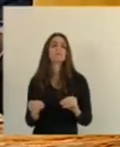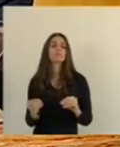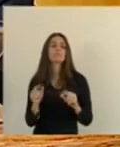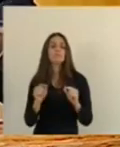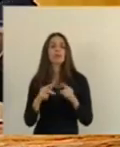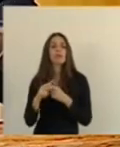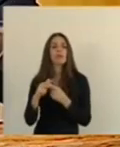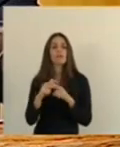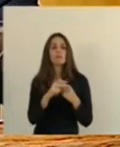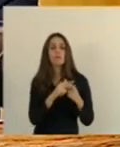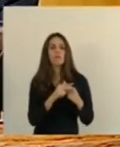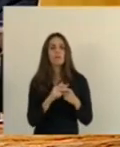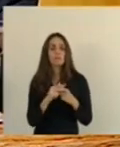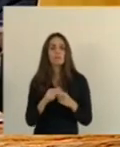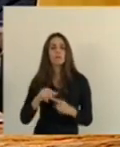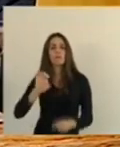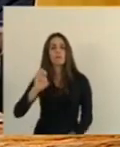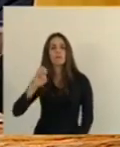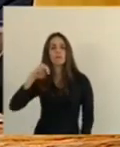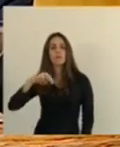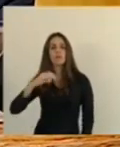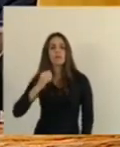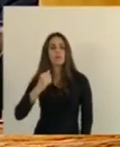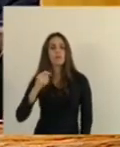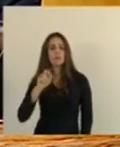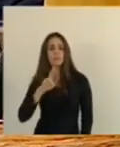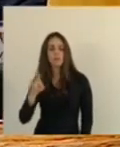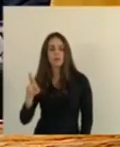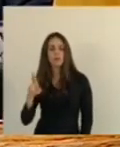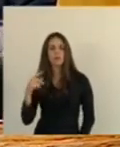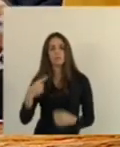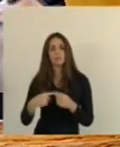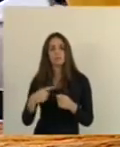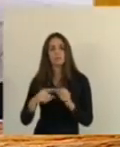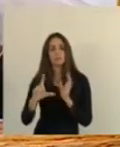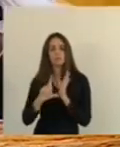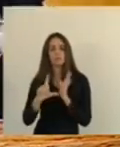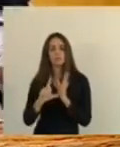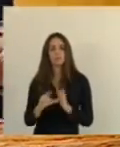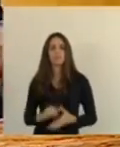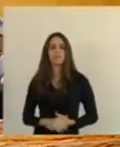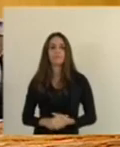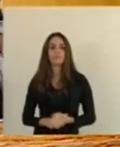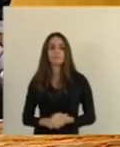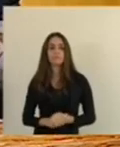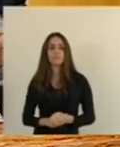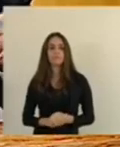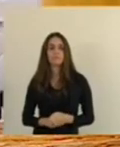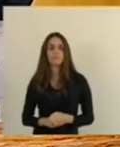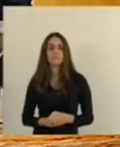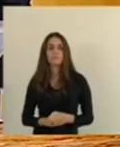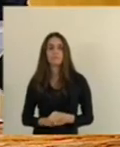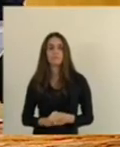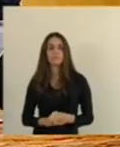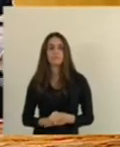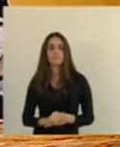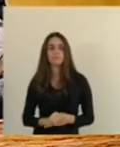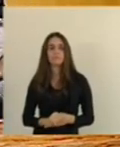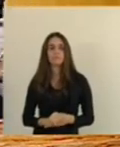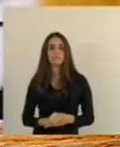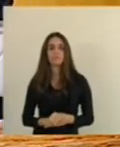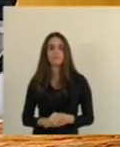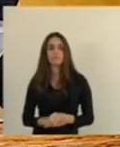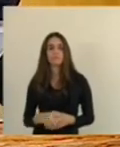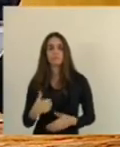a reforma do Incapé do município de Niares. Sr. Presidente, eu gostaria aqui